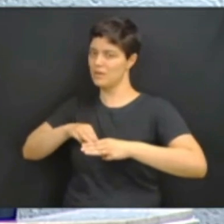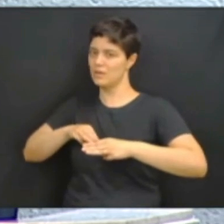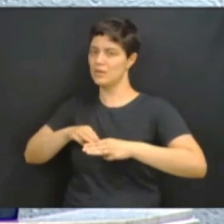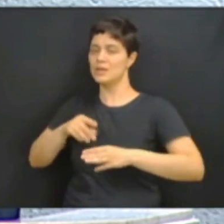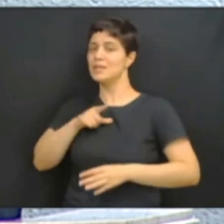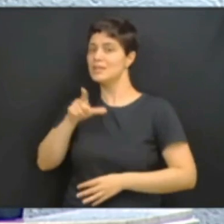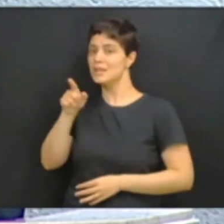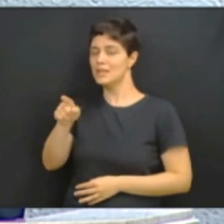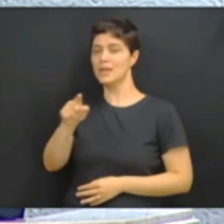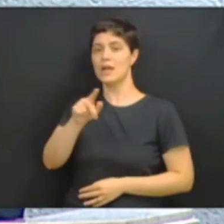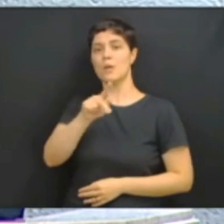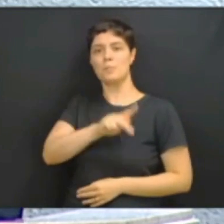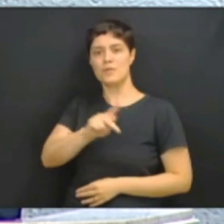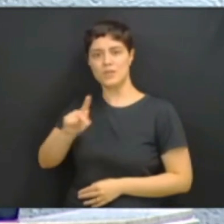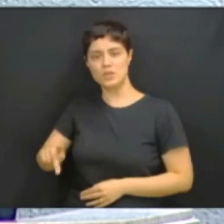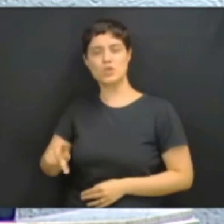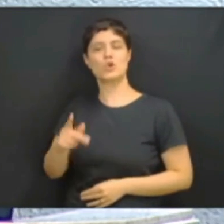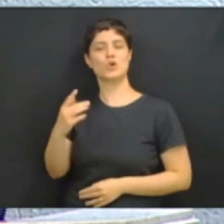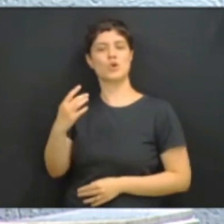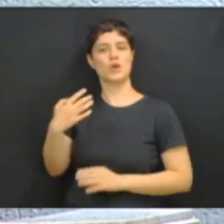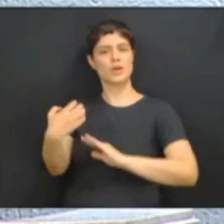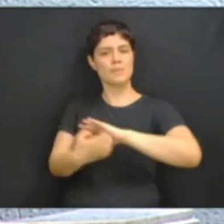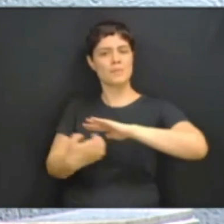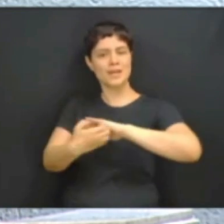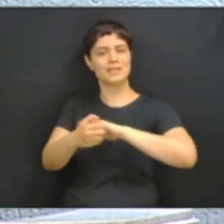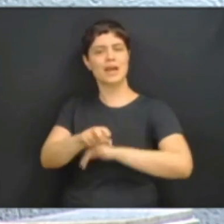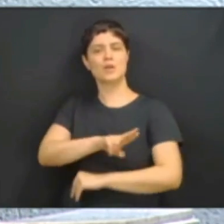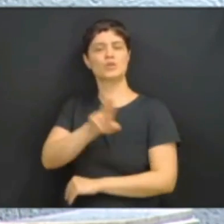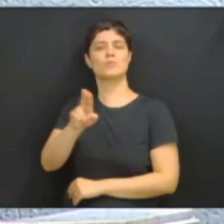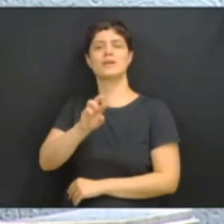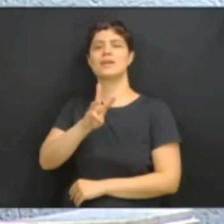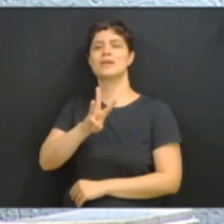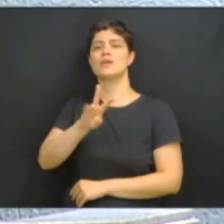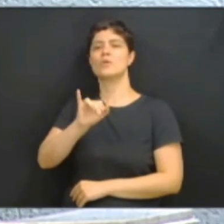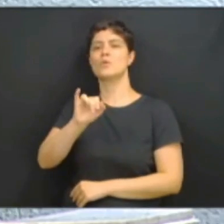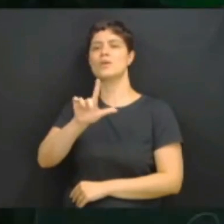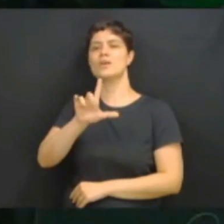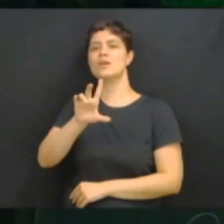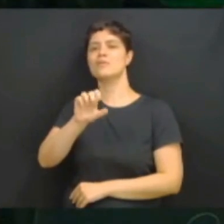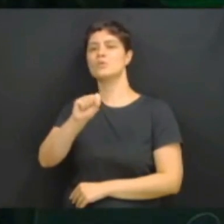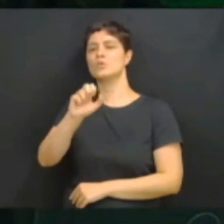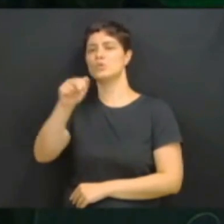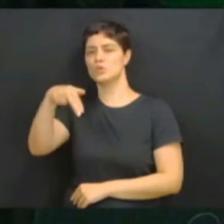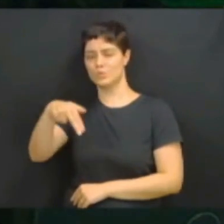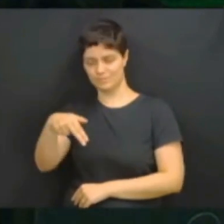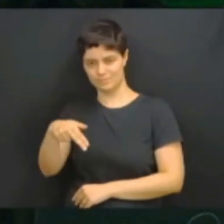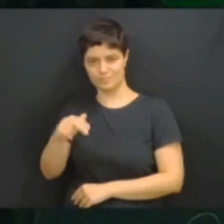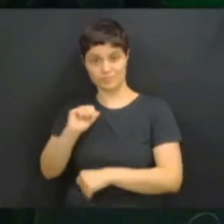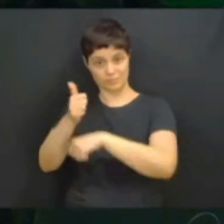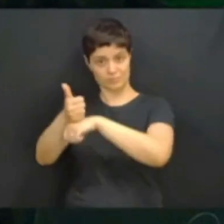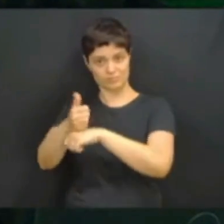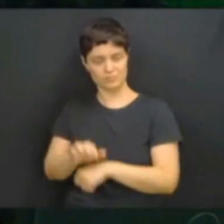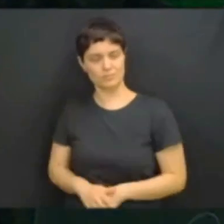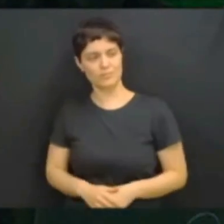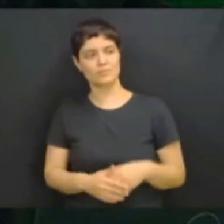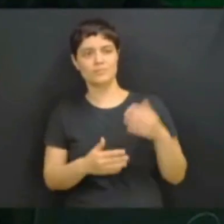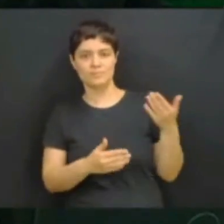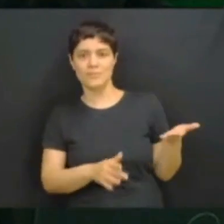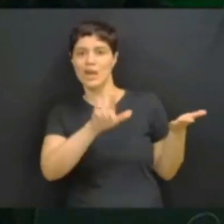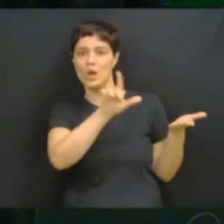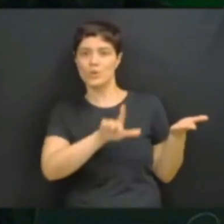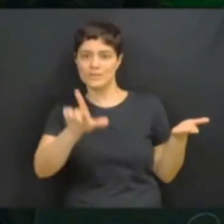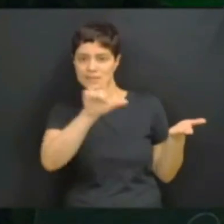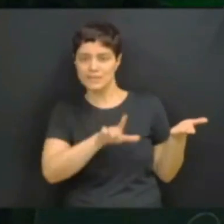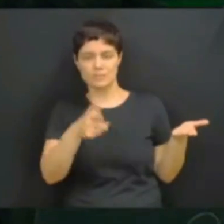empresário Wilson Matos Filho. Em Londrina, já há alguns dias, o vice